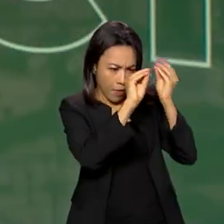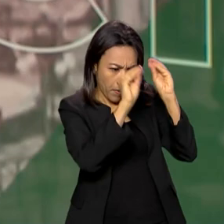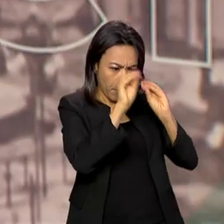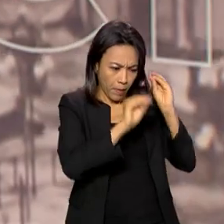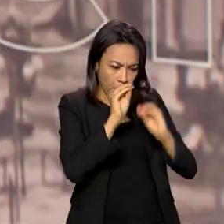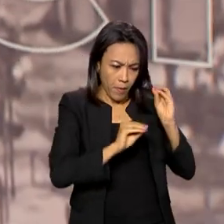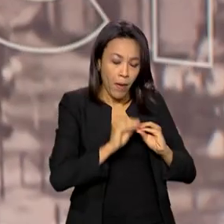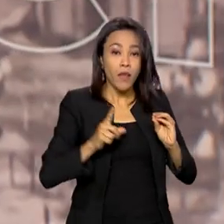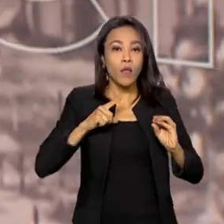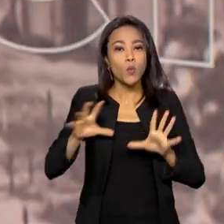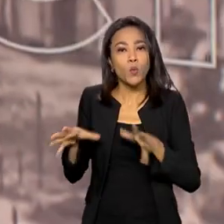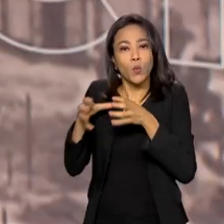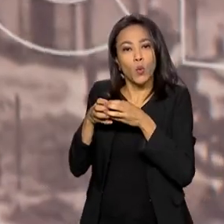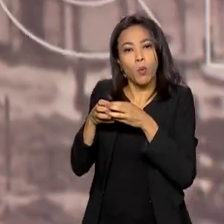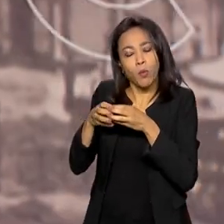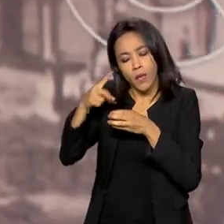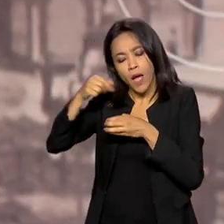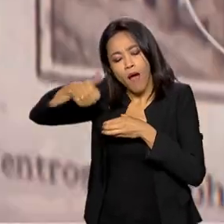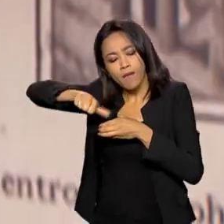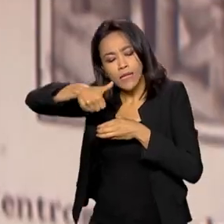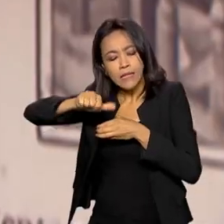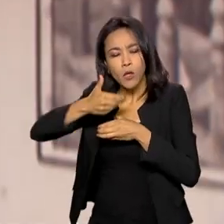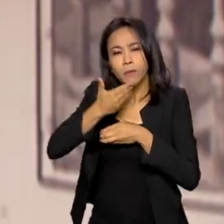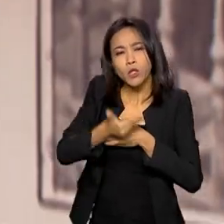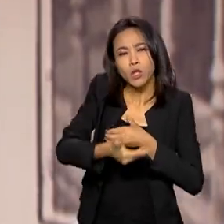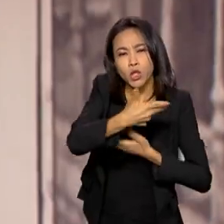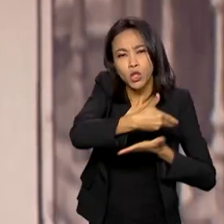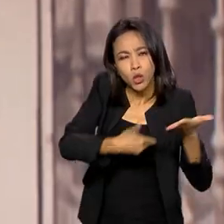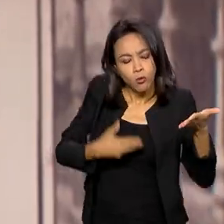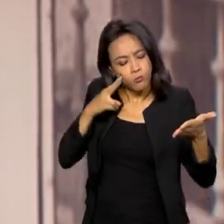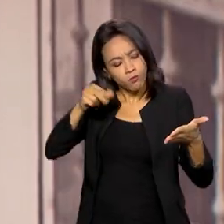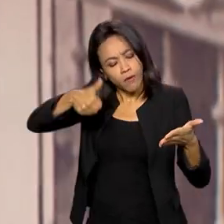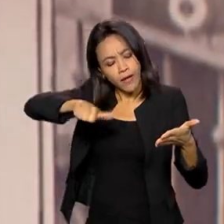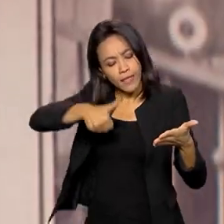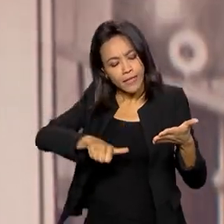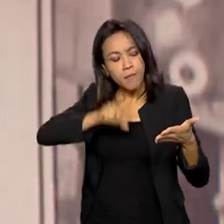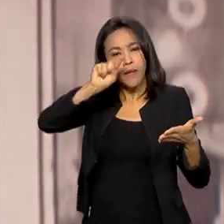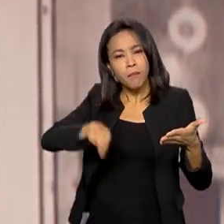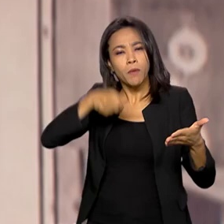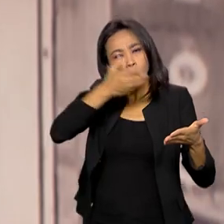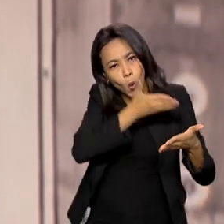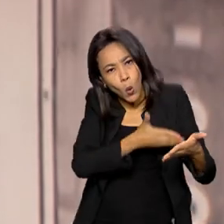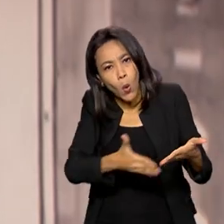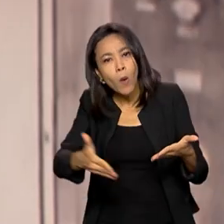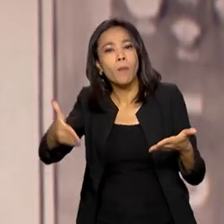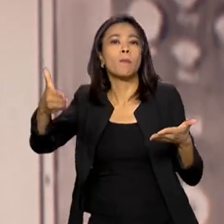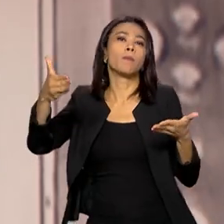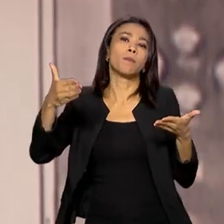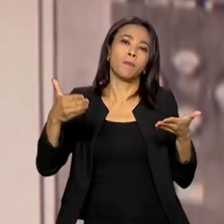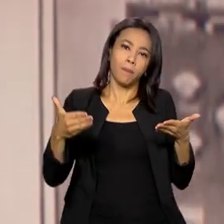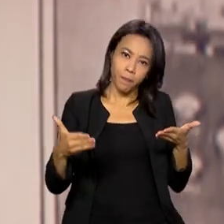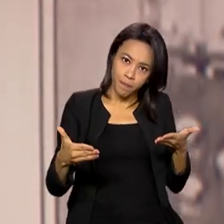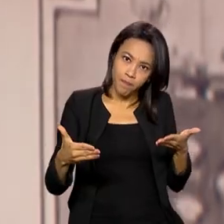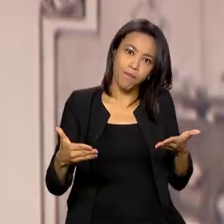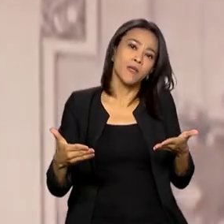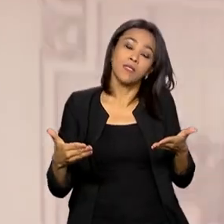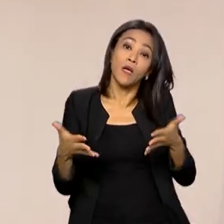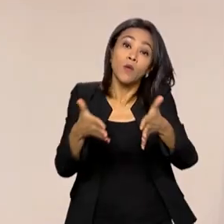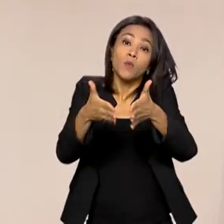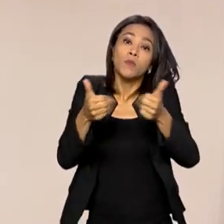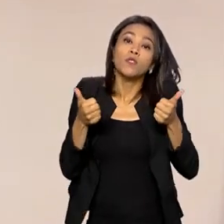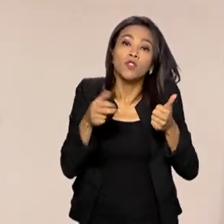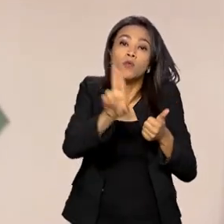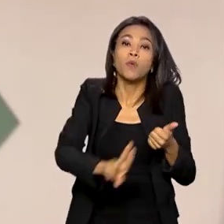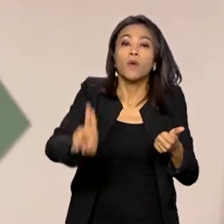técnicos e essa avaliação sendo positiva dá início a um processo de outorga